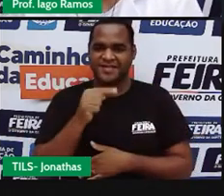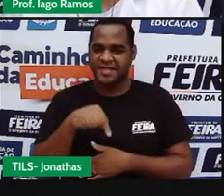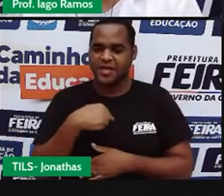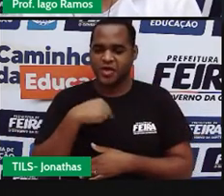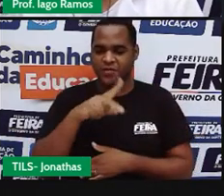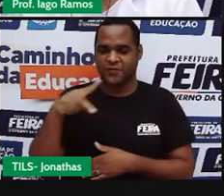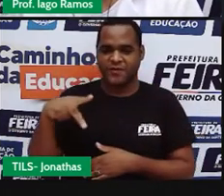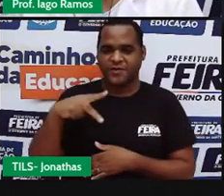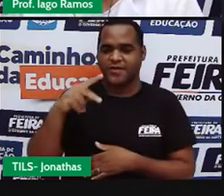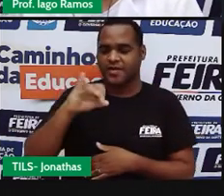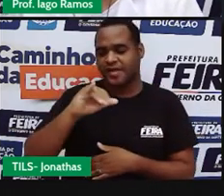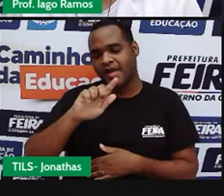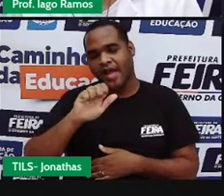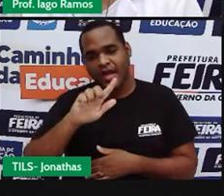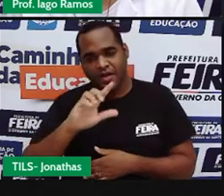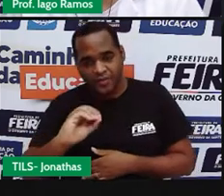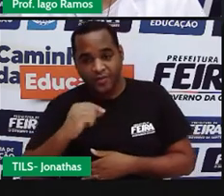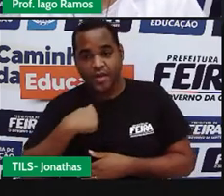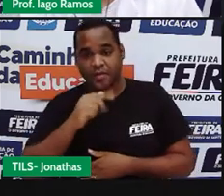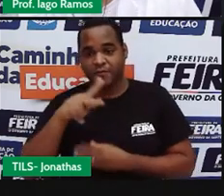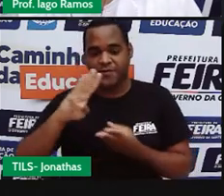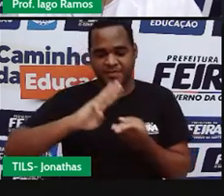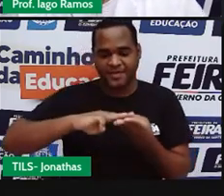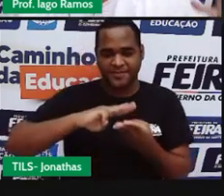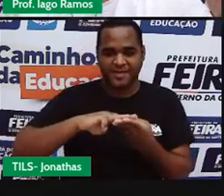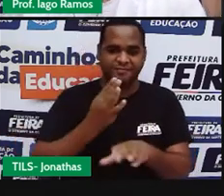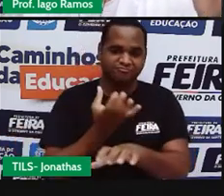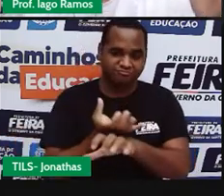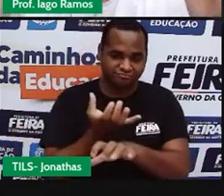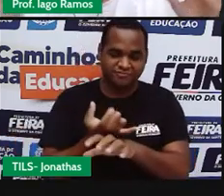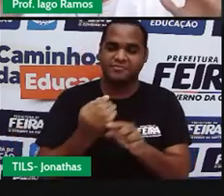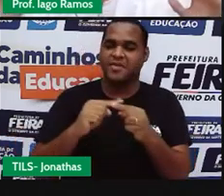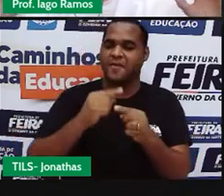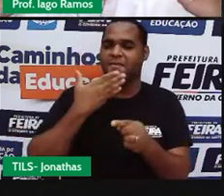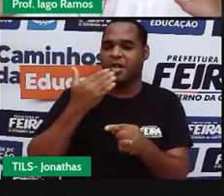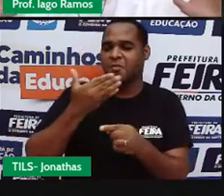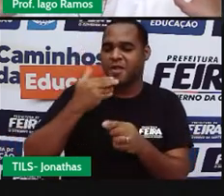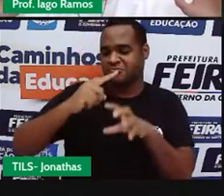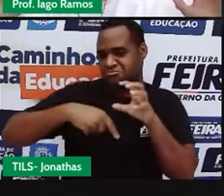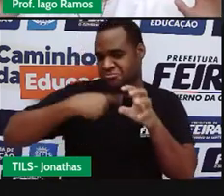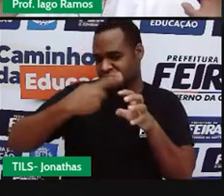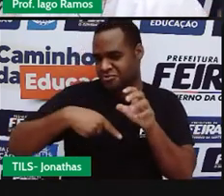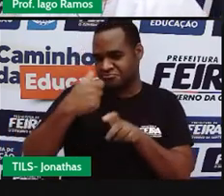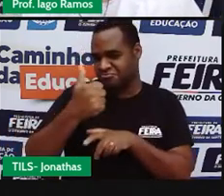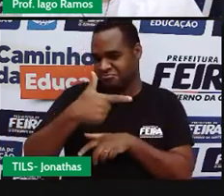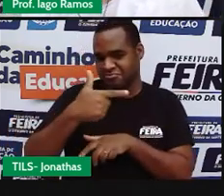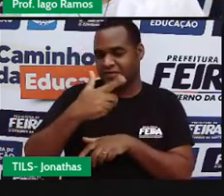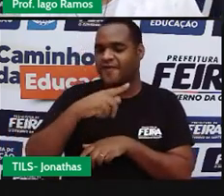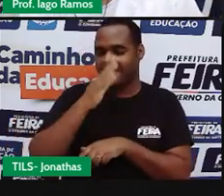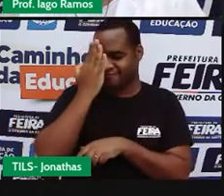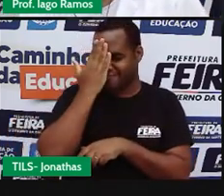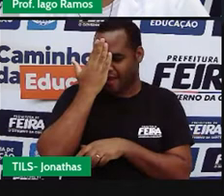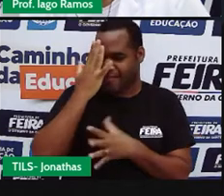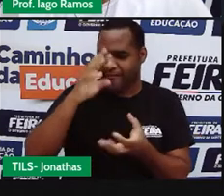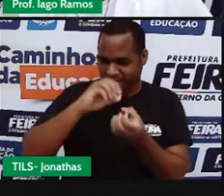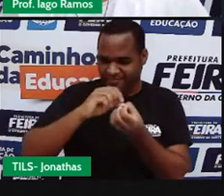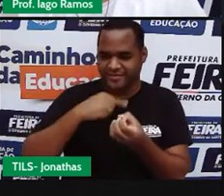eu sou o professor Tiago Ramos, professor de matemática, a melhor matéria do mundo, acho que você vai concordar comigo.